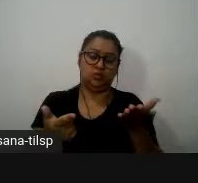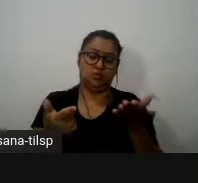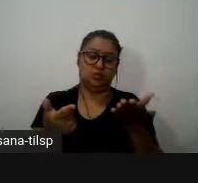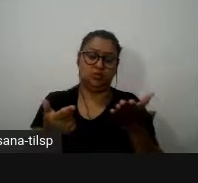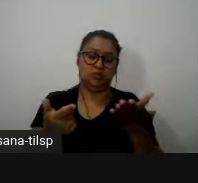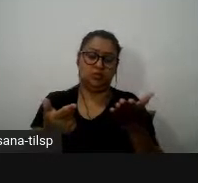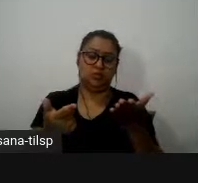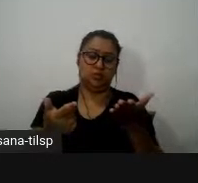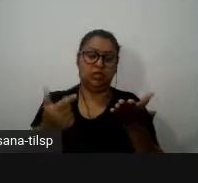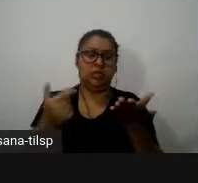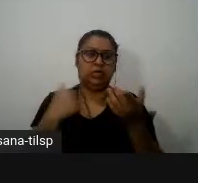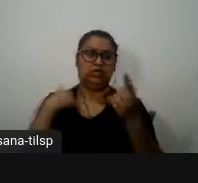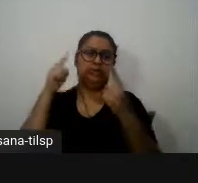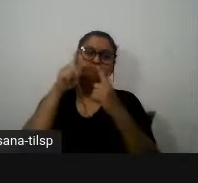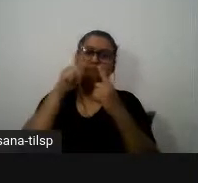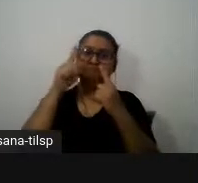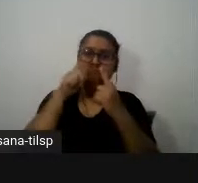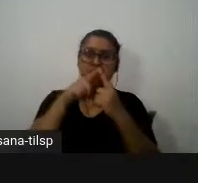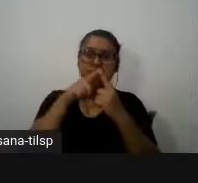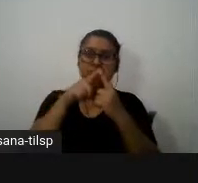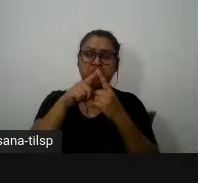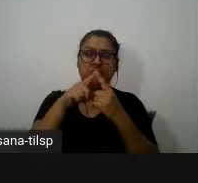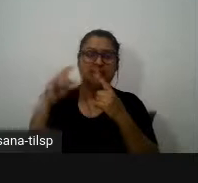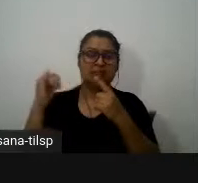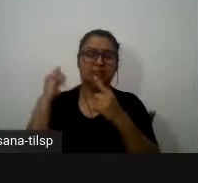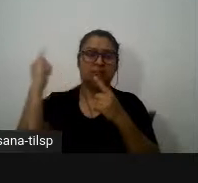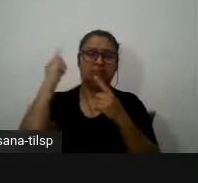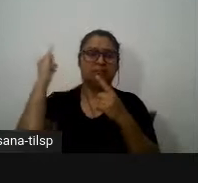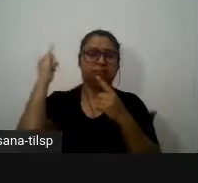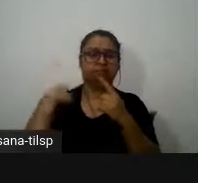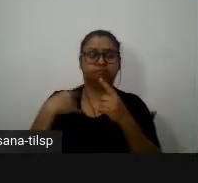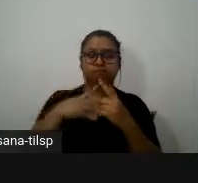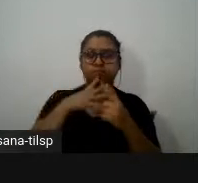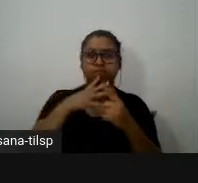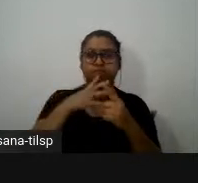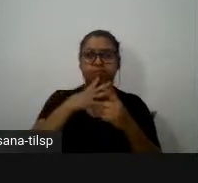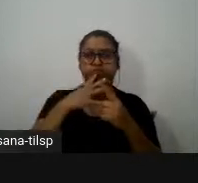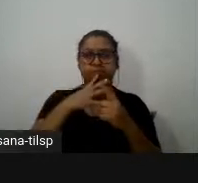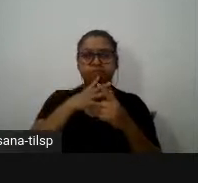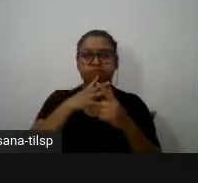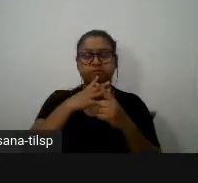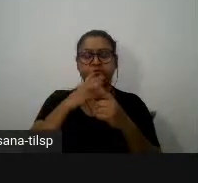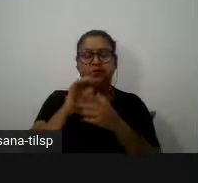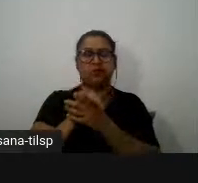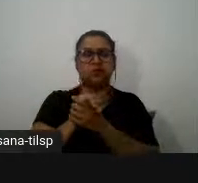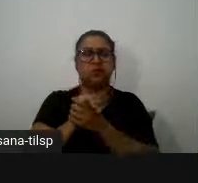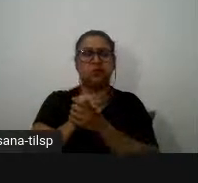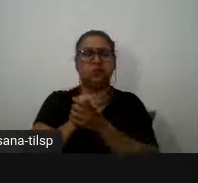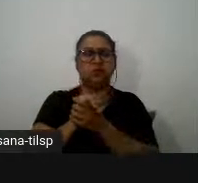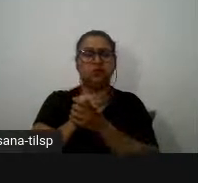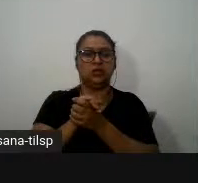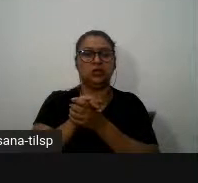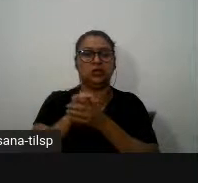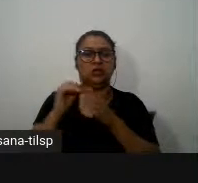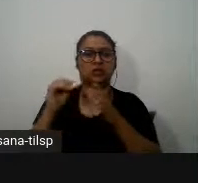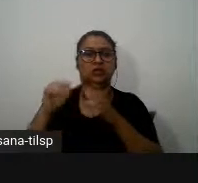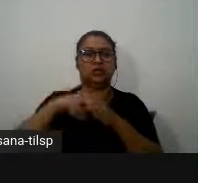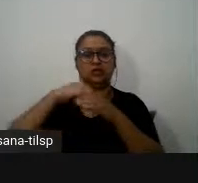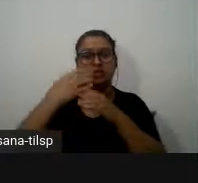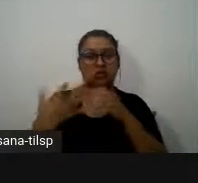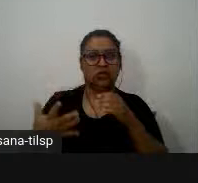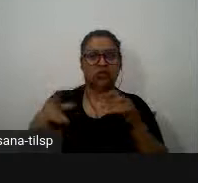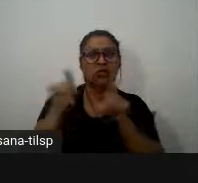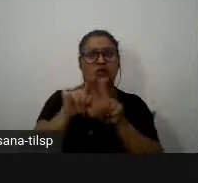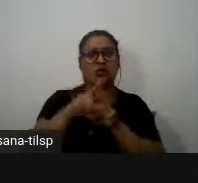do meu ponto de vista é fundamental ter em conta e conhecer essas características para exatamente compreender o que é que é uma